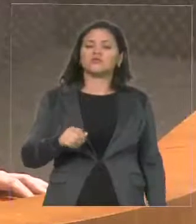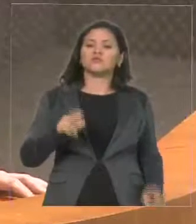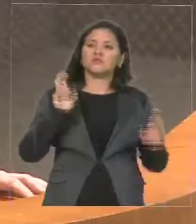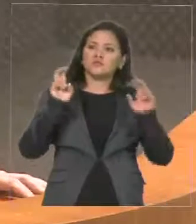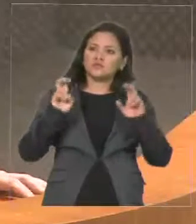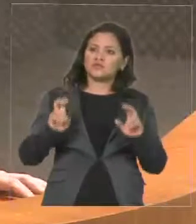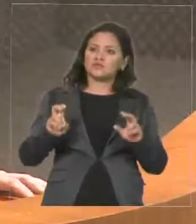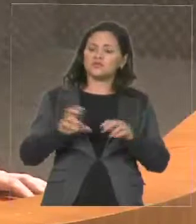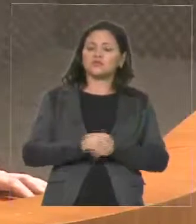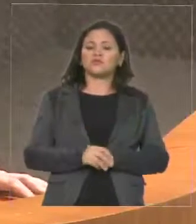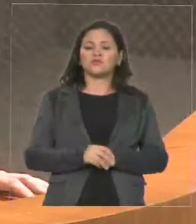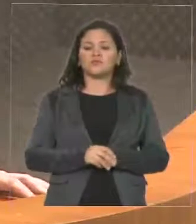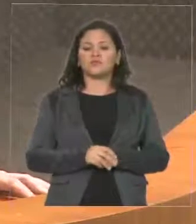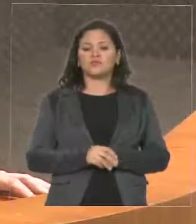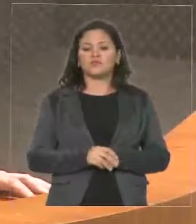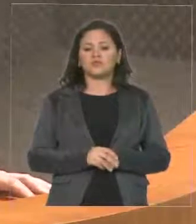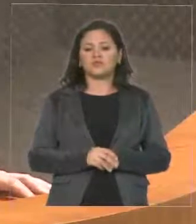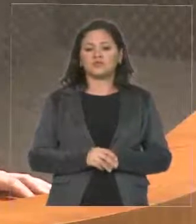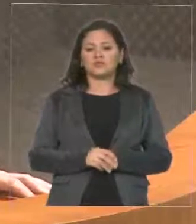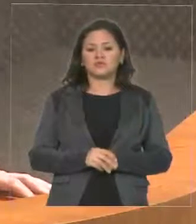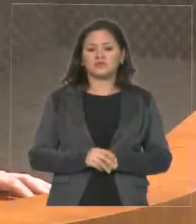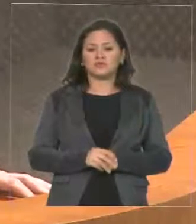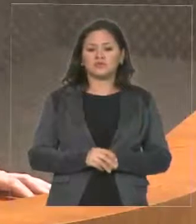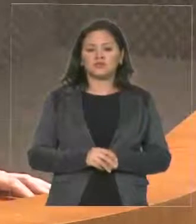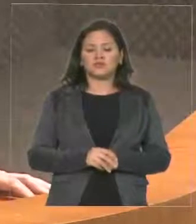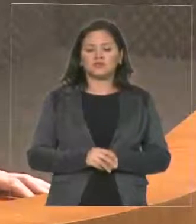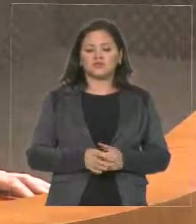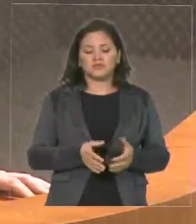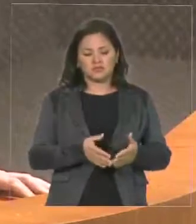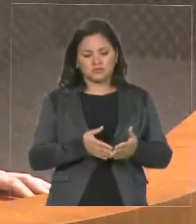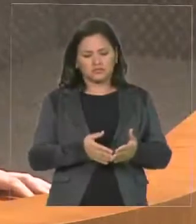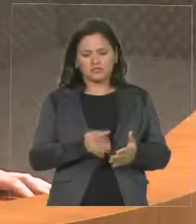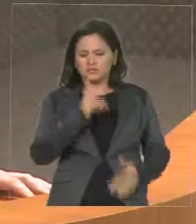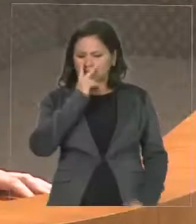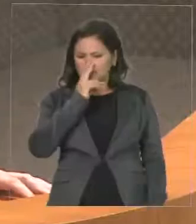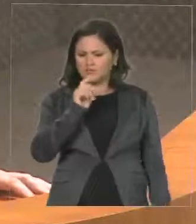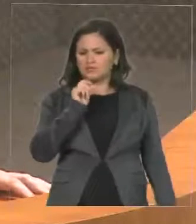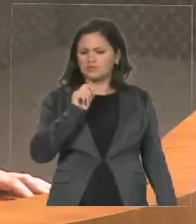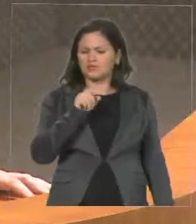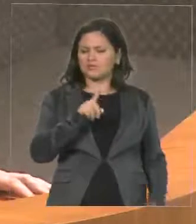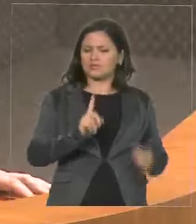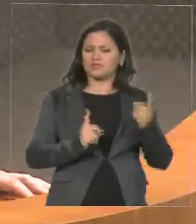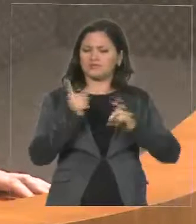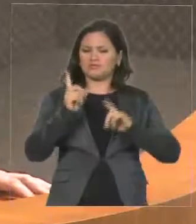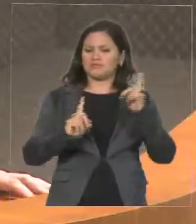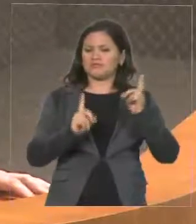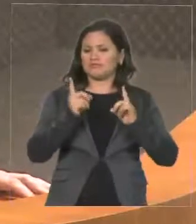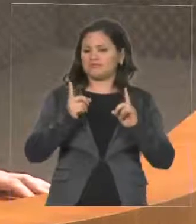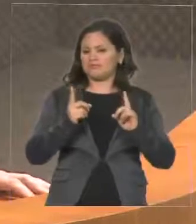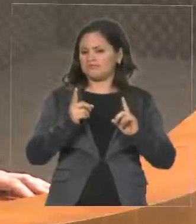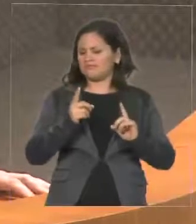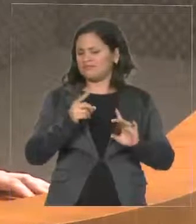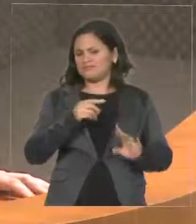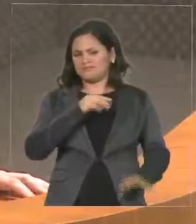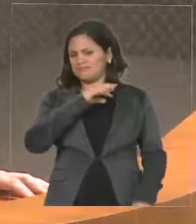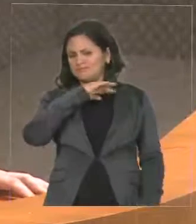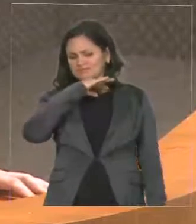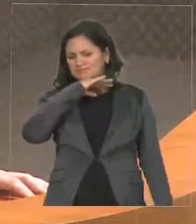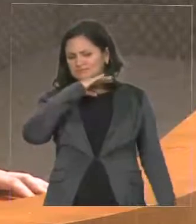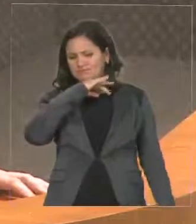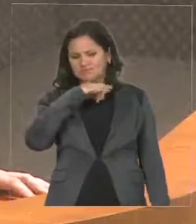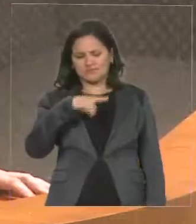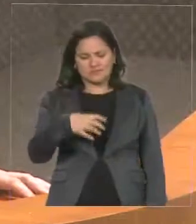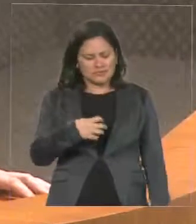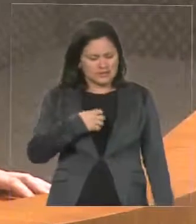Deputado André, eu tenho a expressão que V. Exª não teve um bom carnaval. Porque a senhora, V. Exª, voltou cheia de amargura aqui,